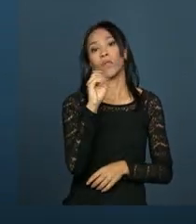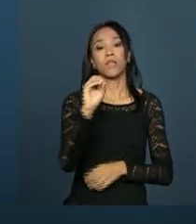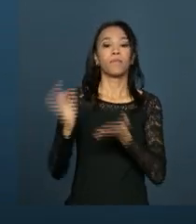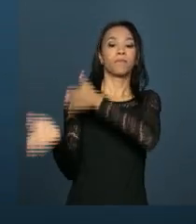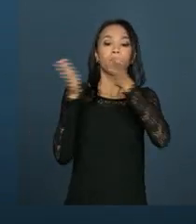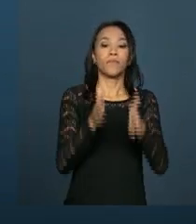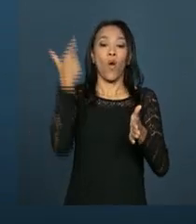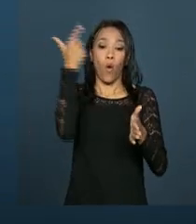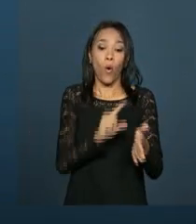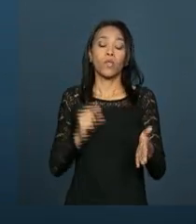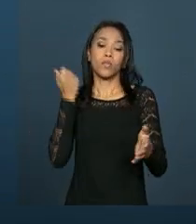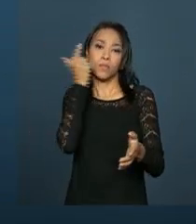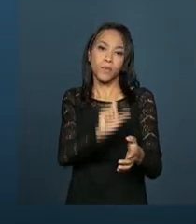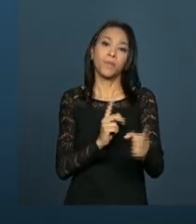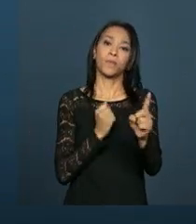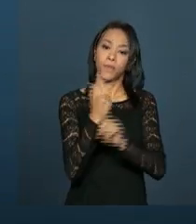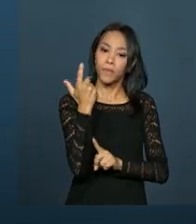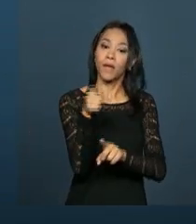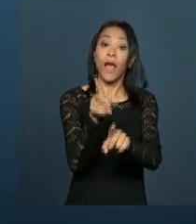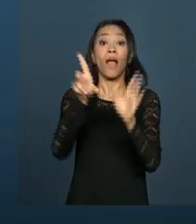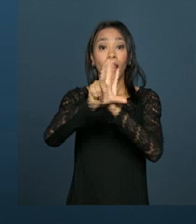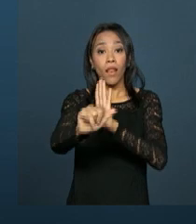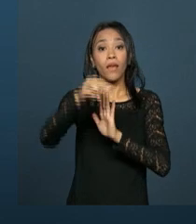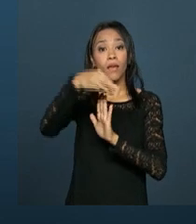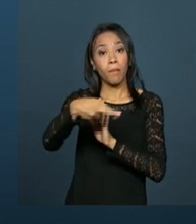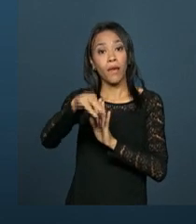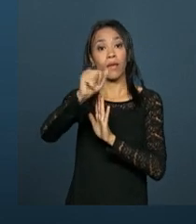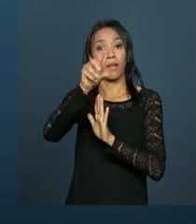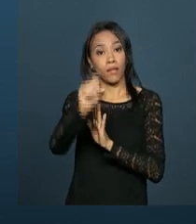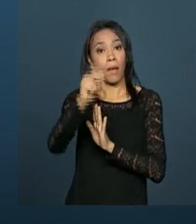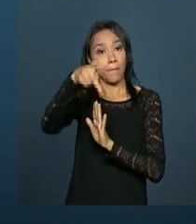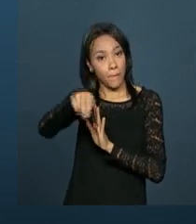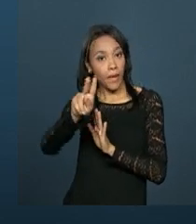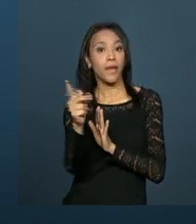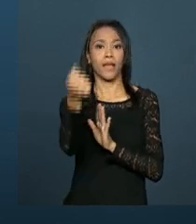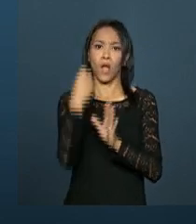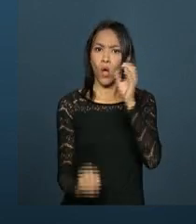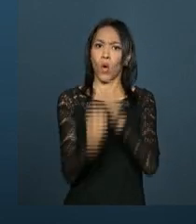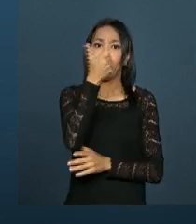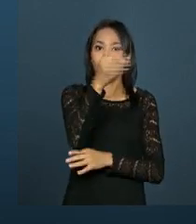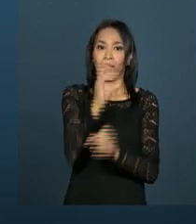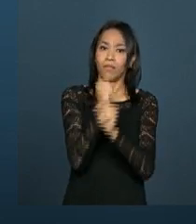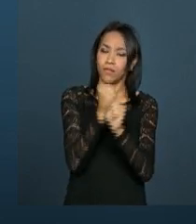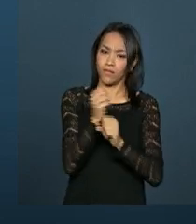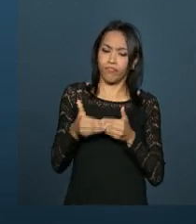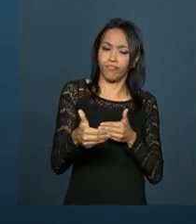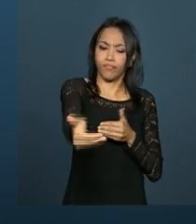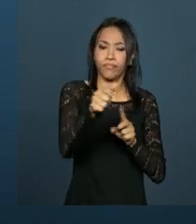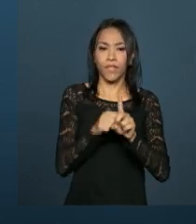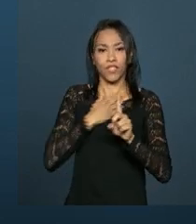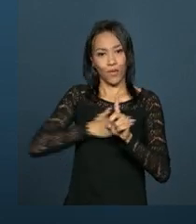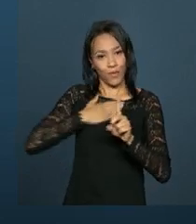conquista para enfrentar a violência contra a mulher foi a Lei Maria da Penha, que completa 10 anos em agosto de